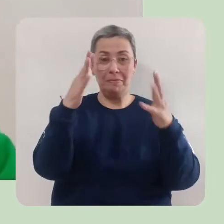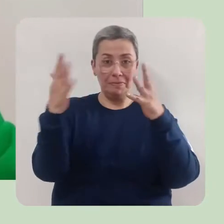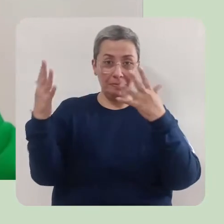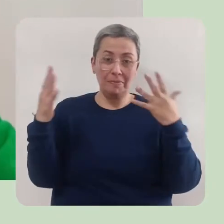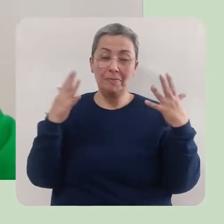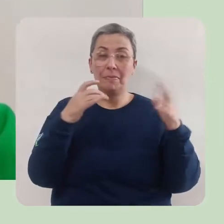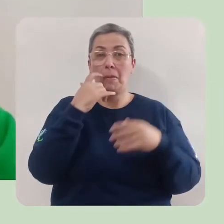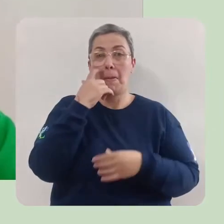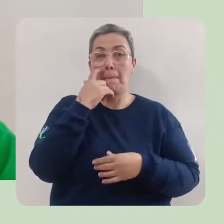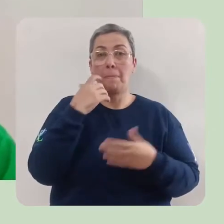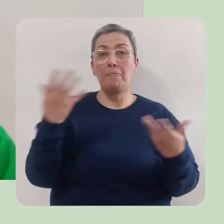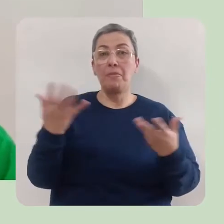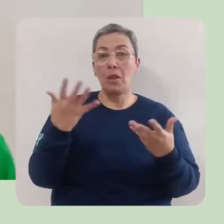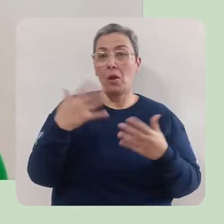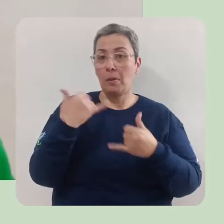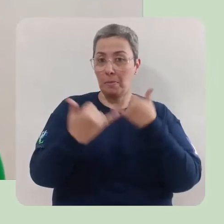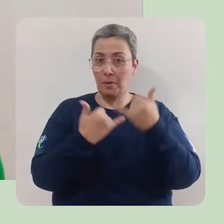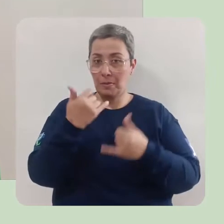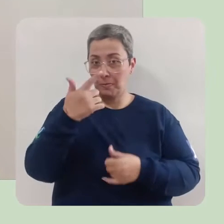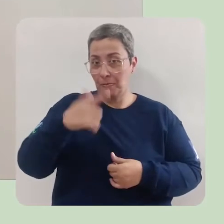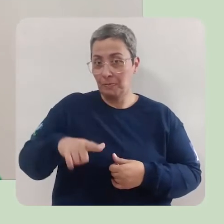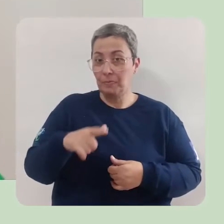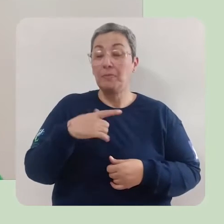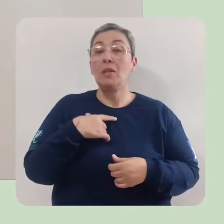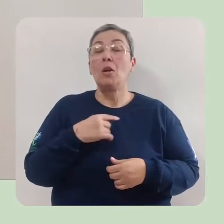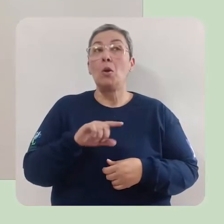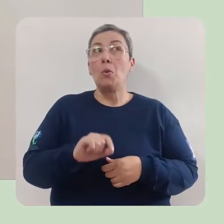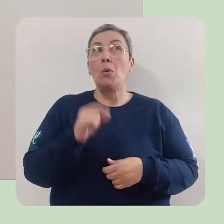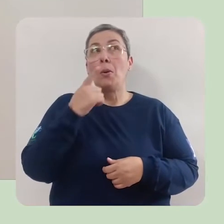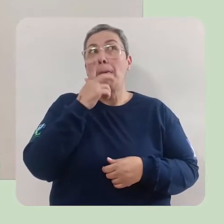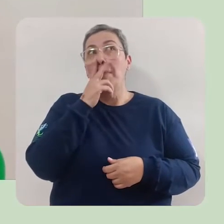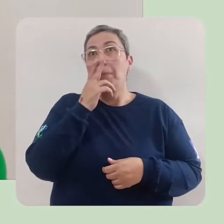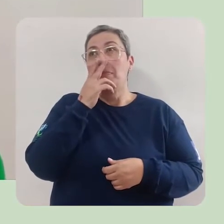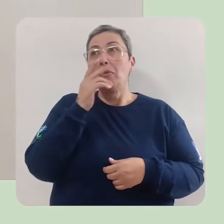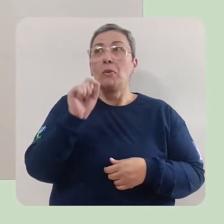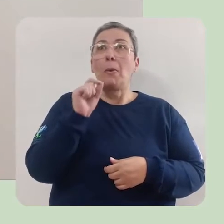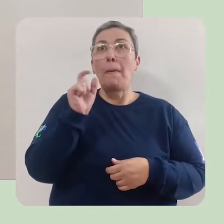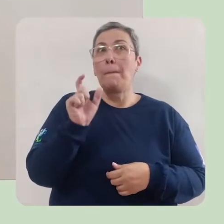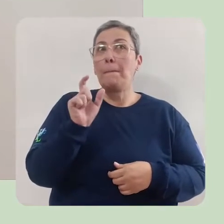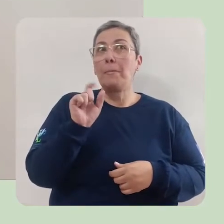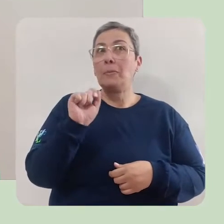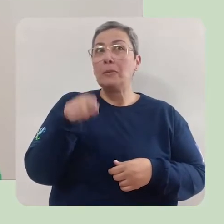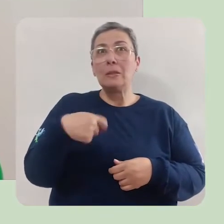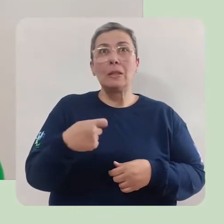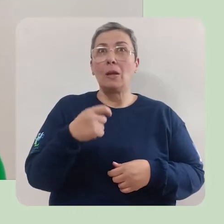Agora vamos brincar de novo? Só que deixa eu ver uma palavra que você não vai poder falar.